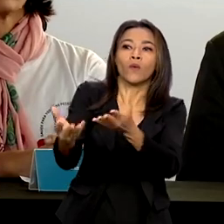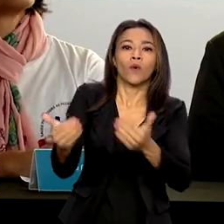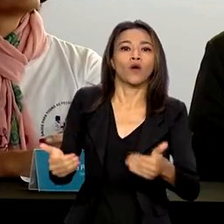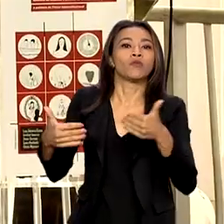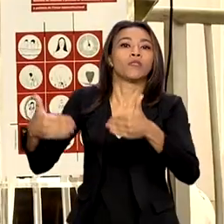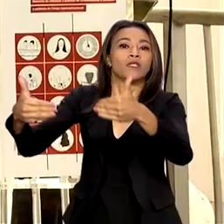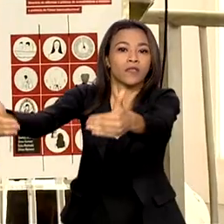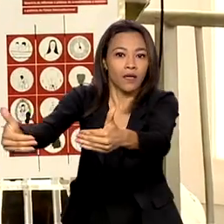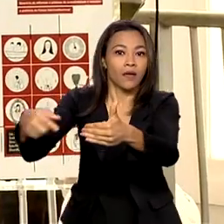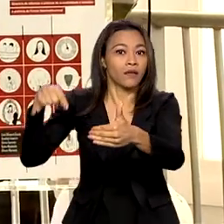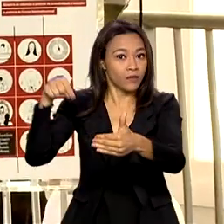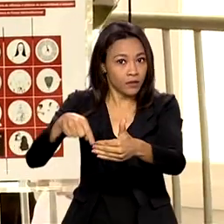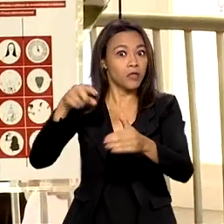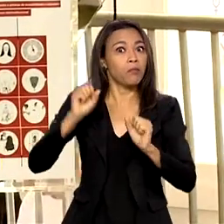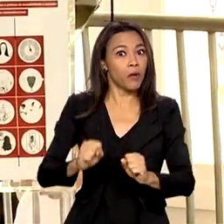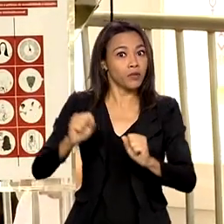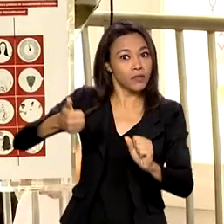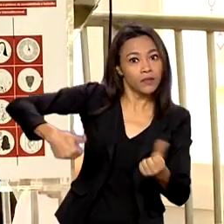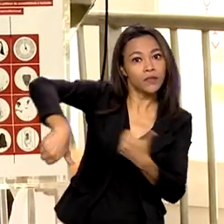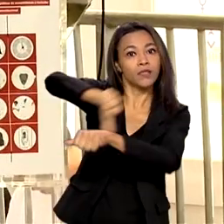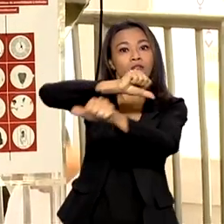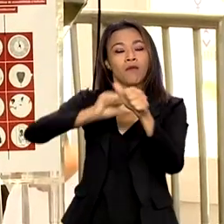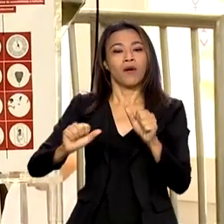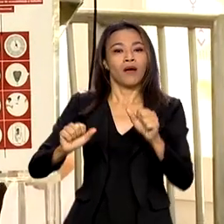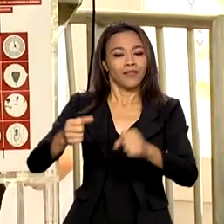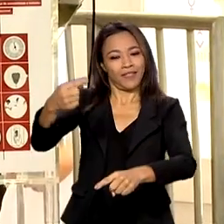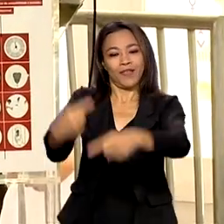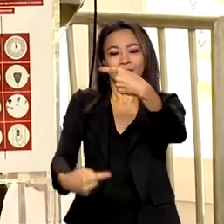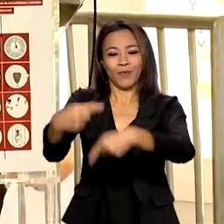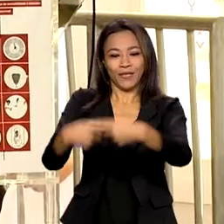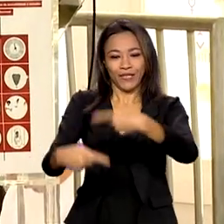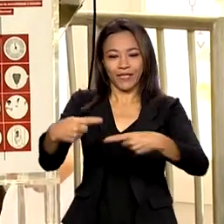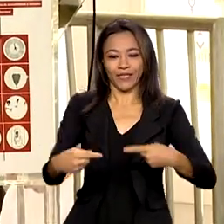competentes e poderão ser transformadas em políticas públicas.